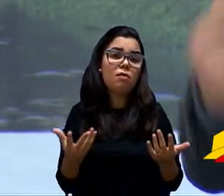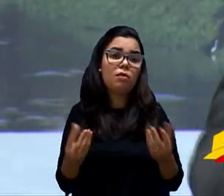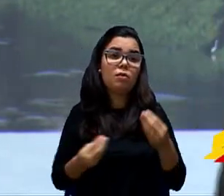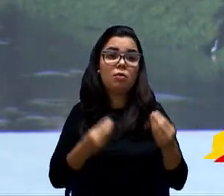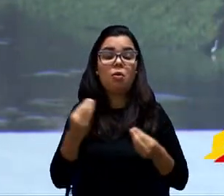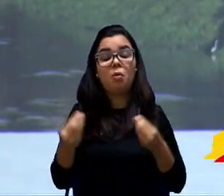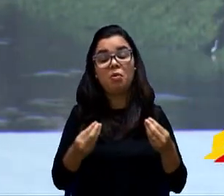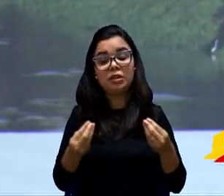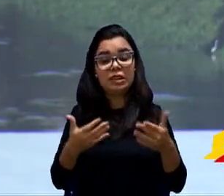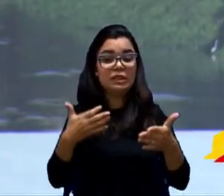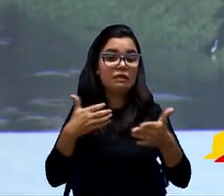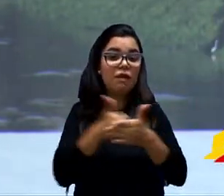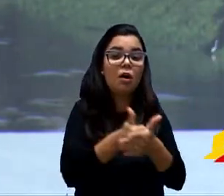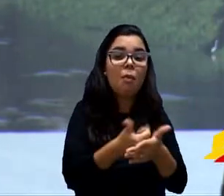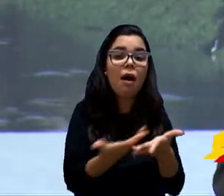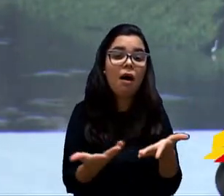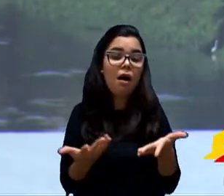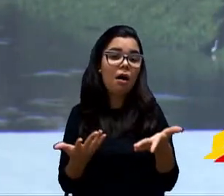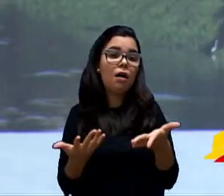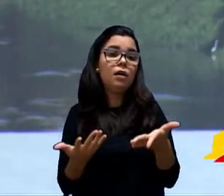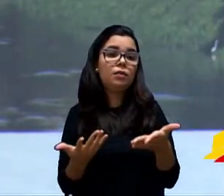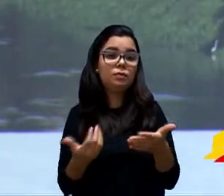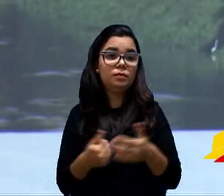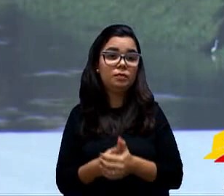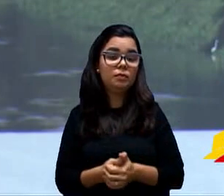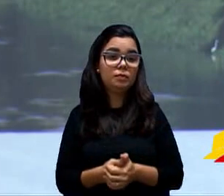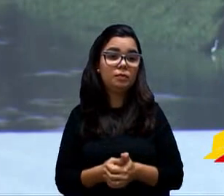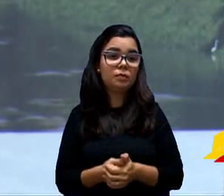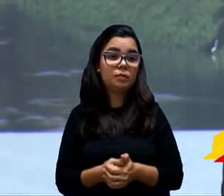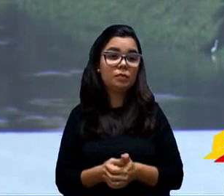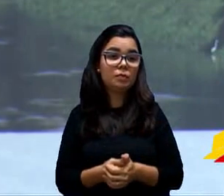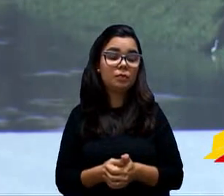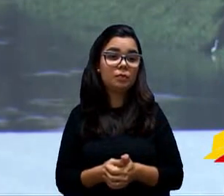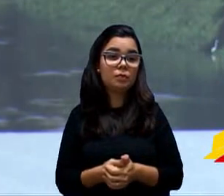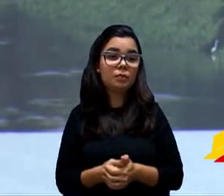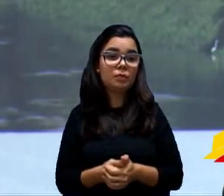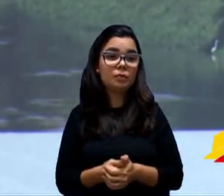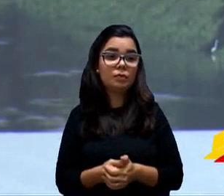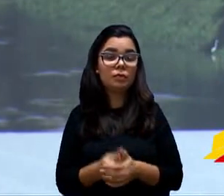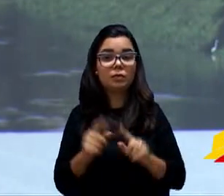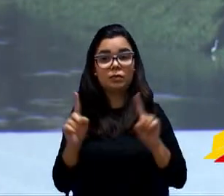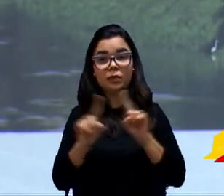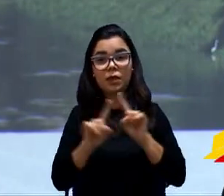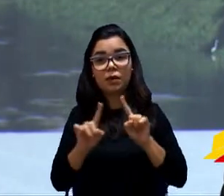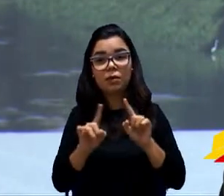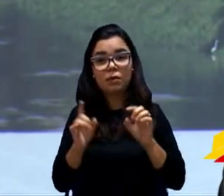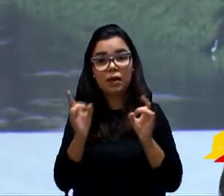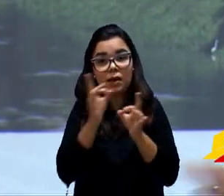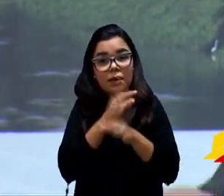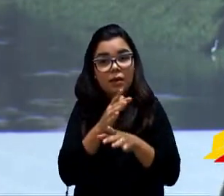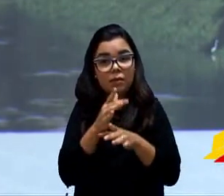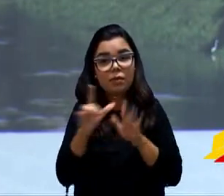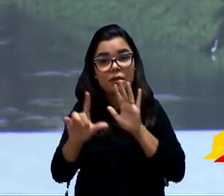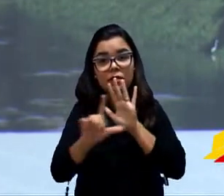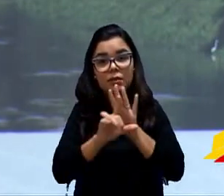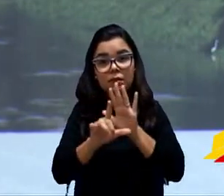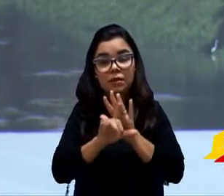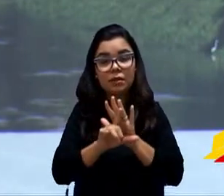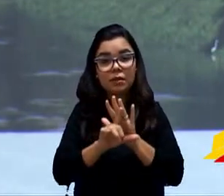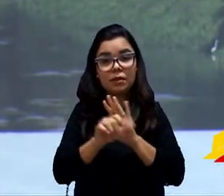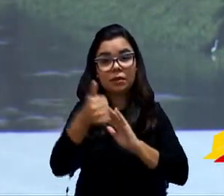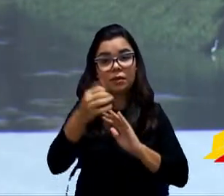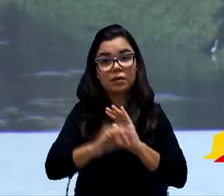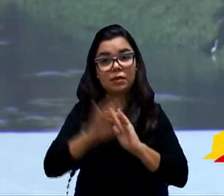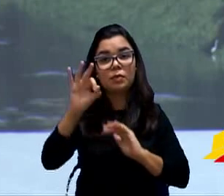o impacto. Ele não acaba com essa outra lei que é a dos 50%, que deixa essa dúvida aí também.